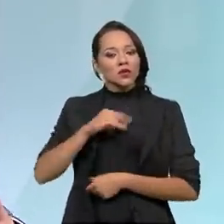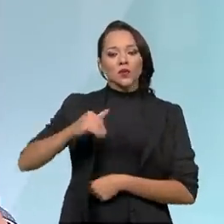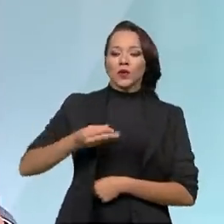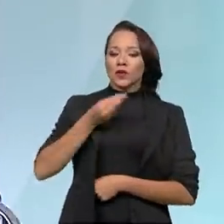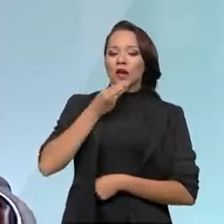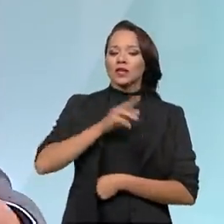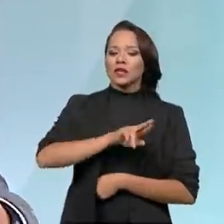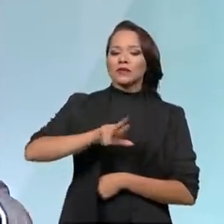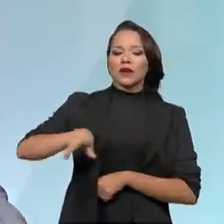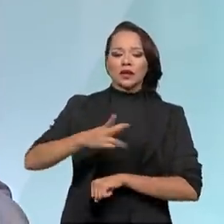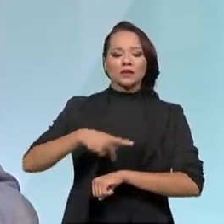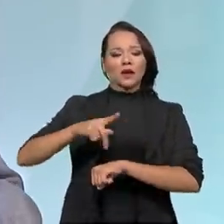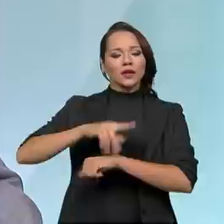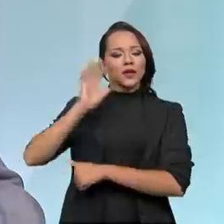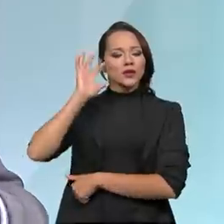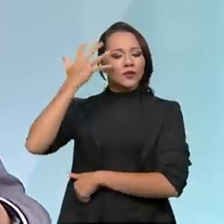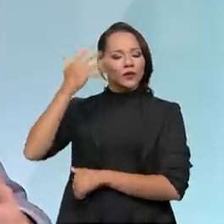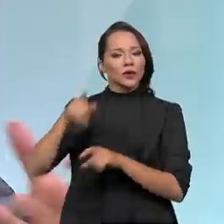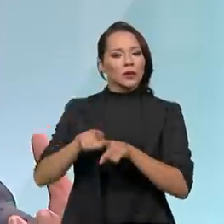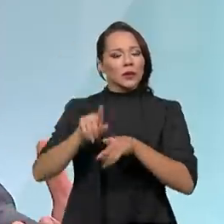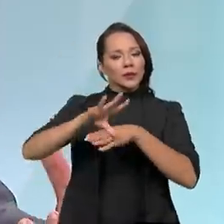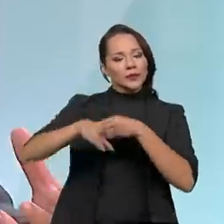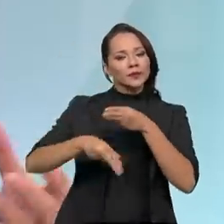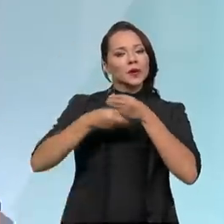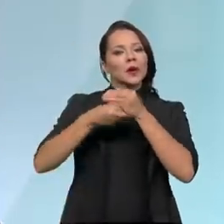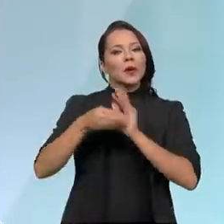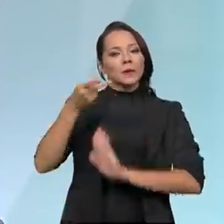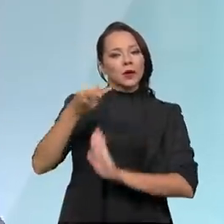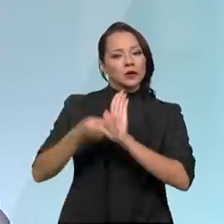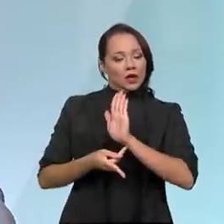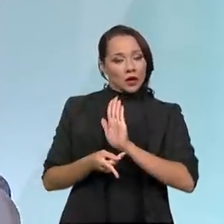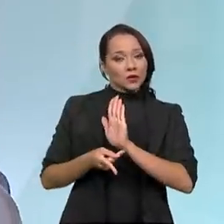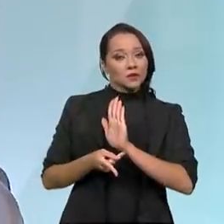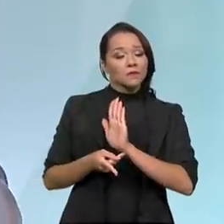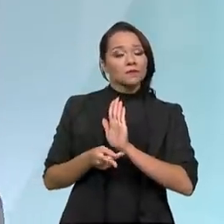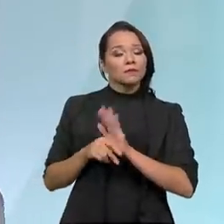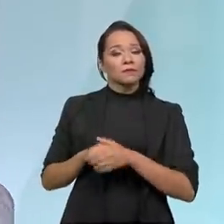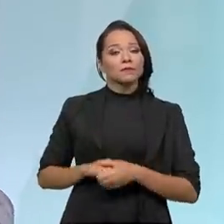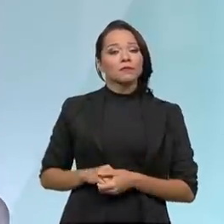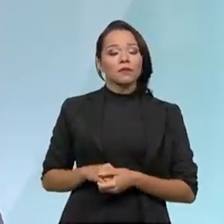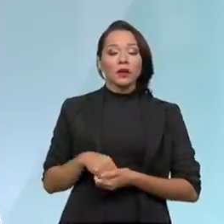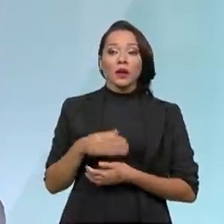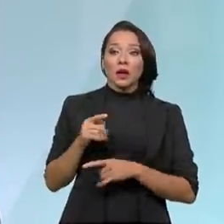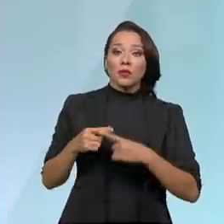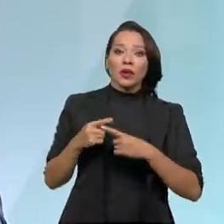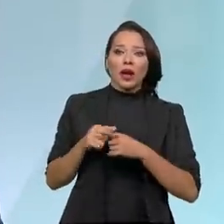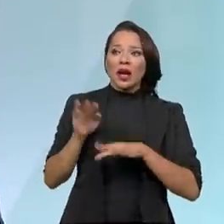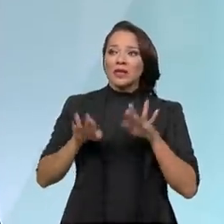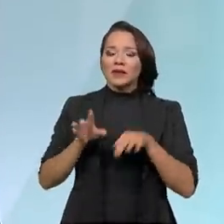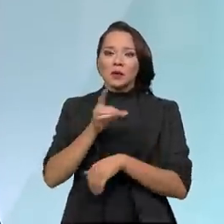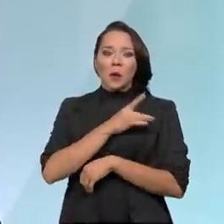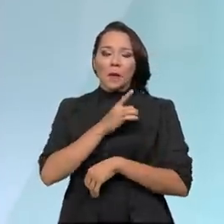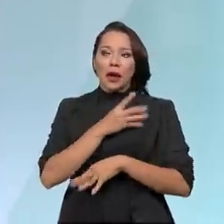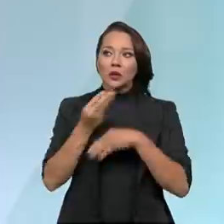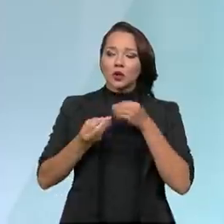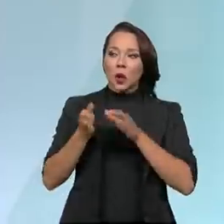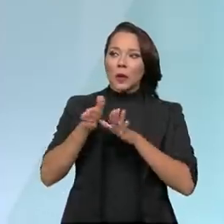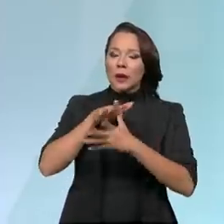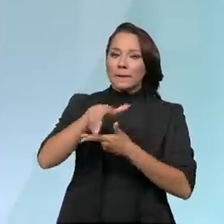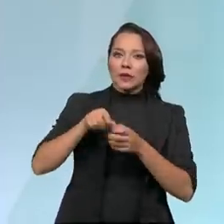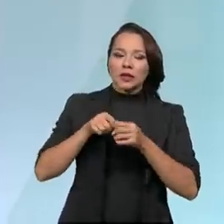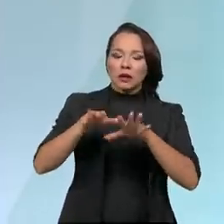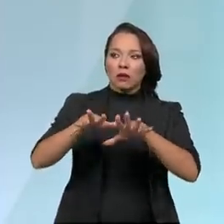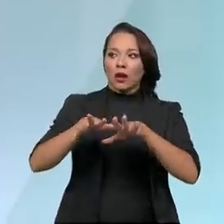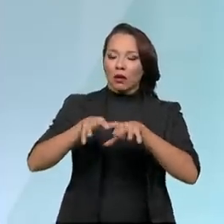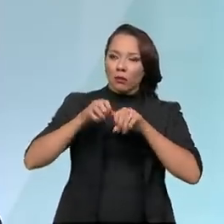porque vários países resolveram suprimir projetos das suas carteiras, com medo da repercussão da pandemia. A gente viu